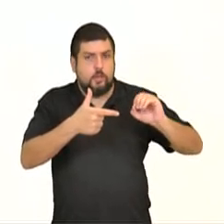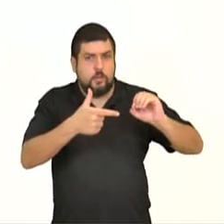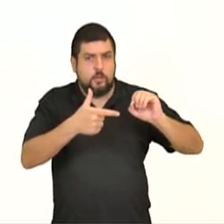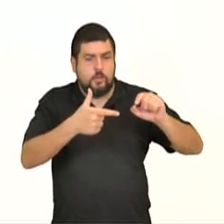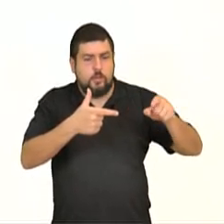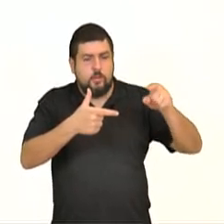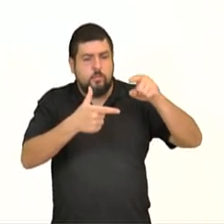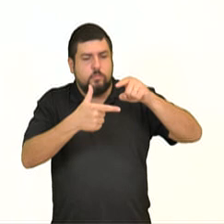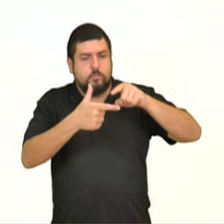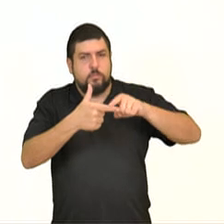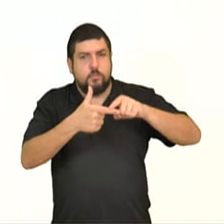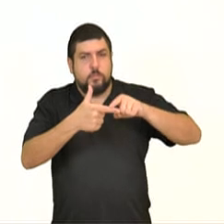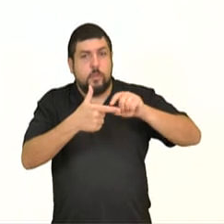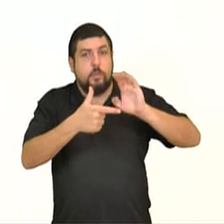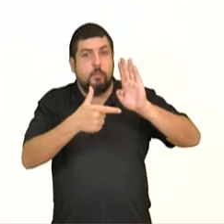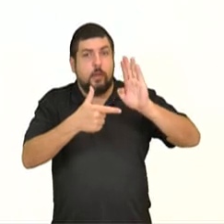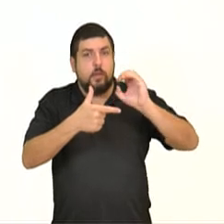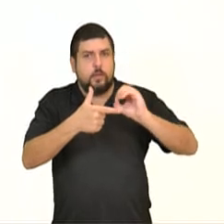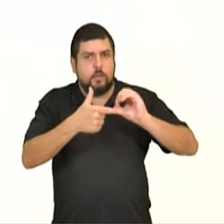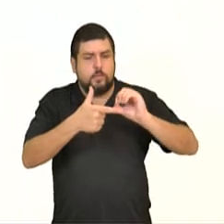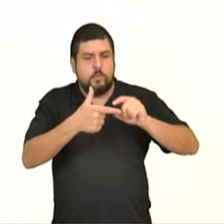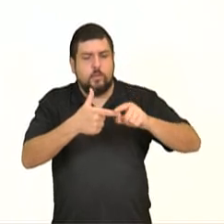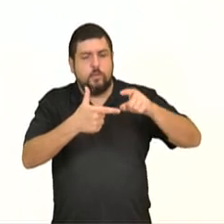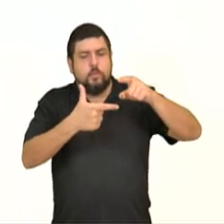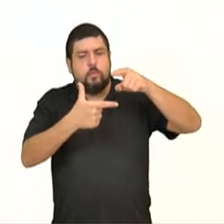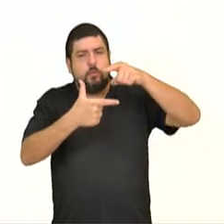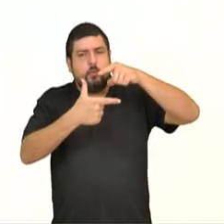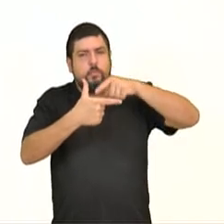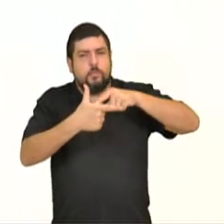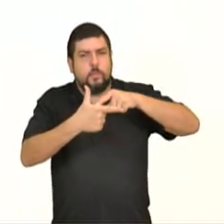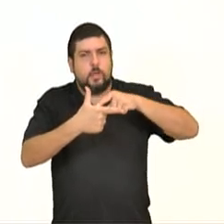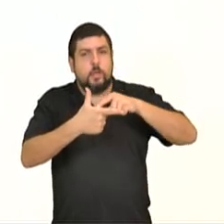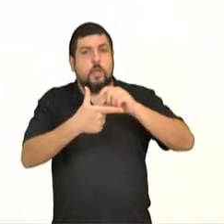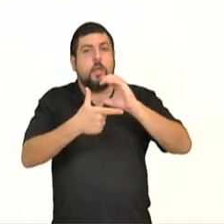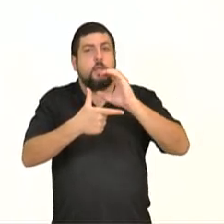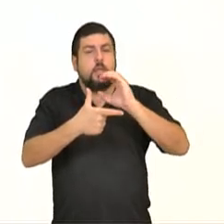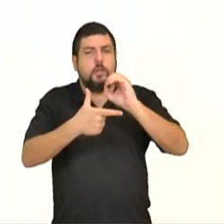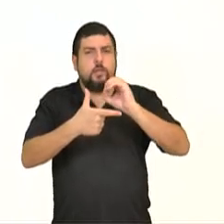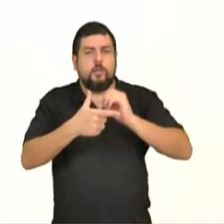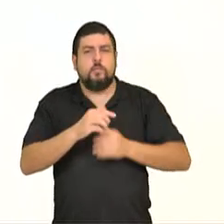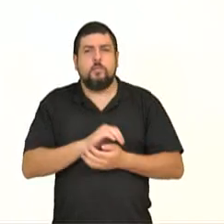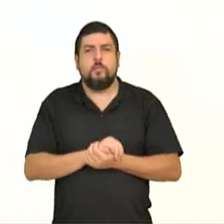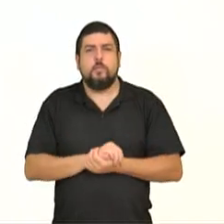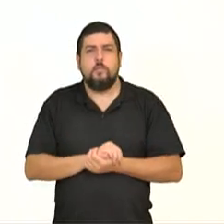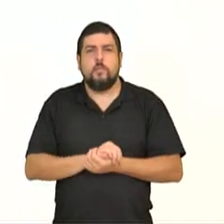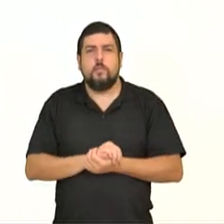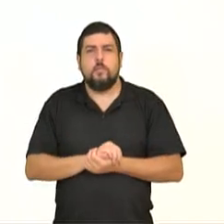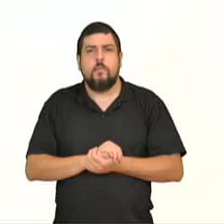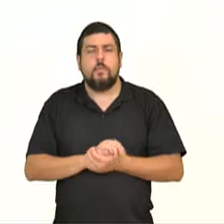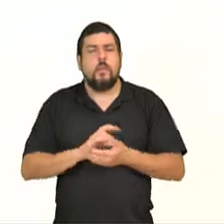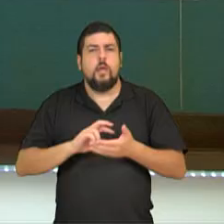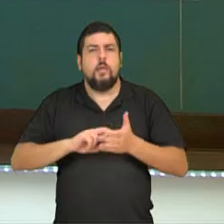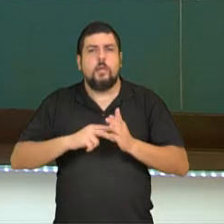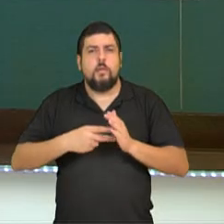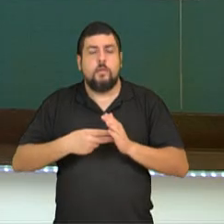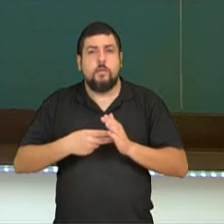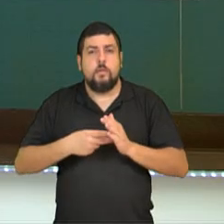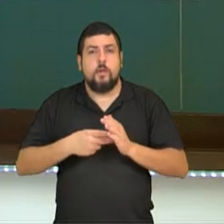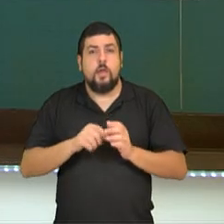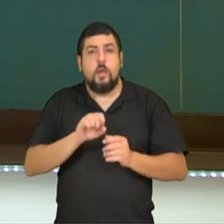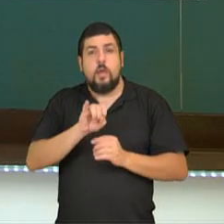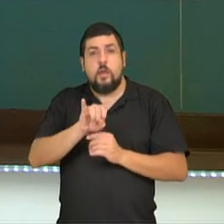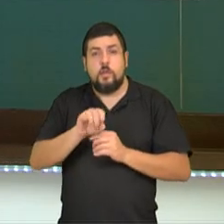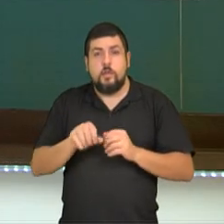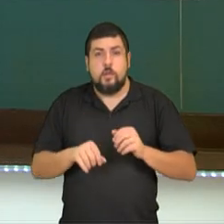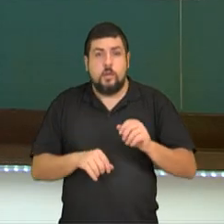C, zero. O que isso quer dizer? Que quando x for A, o y é zero. Quando x for B, o y é zero. E quando x for C,